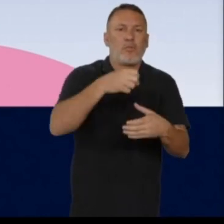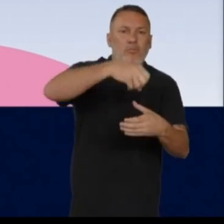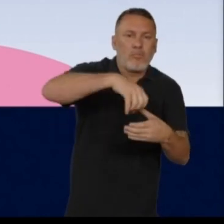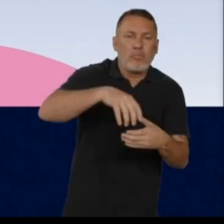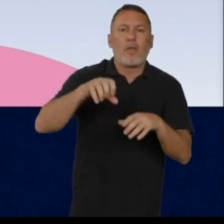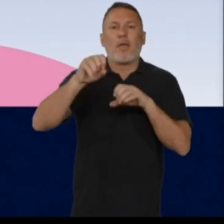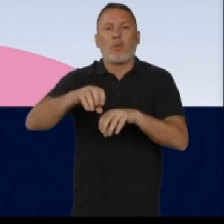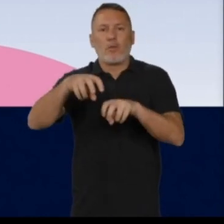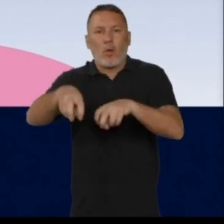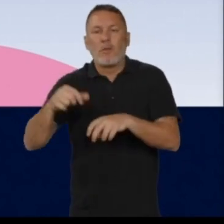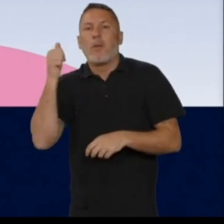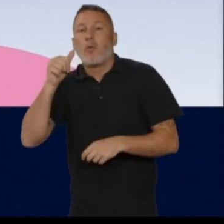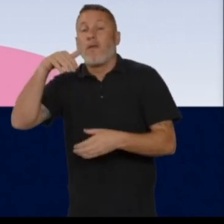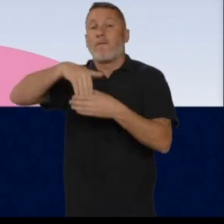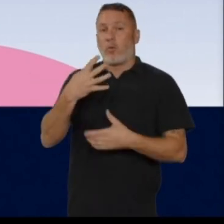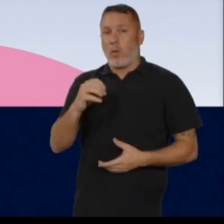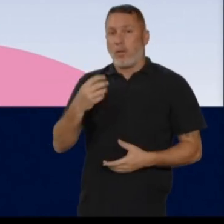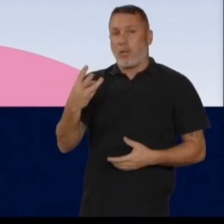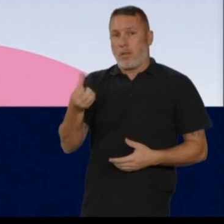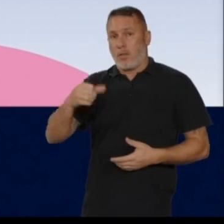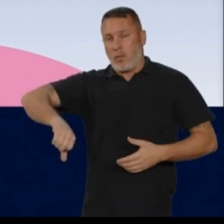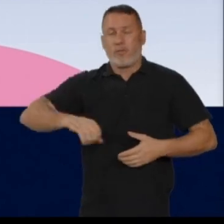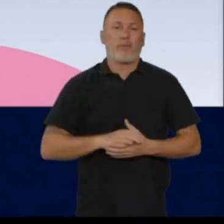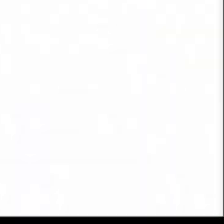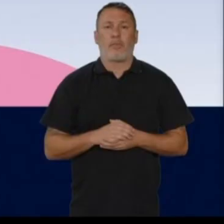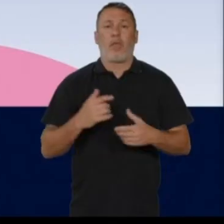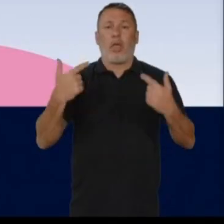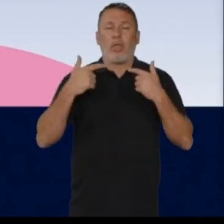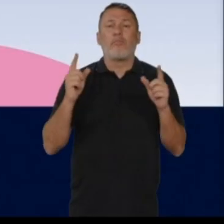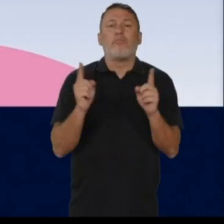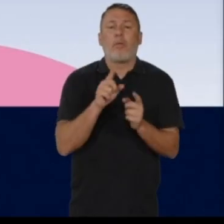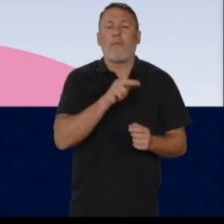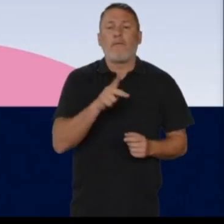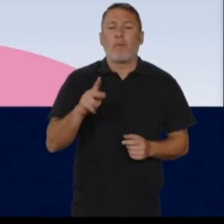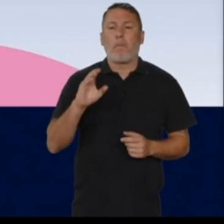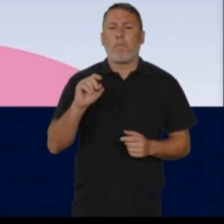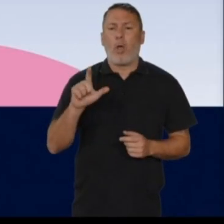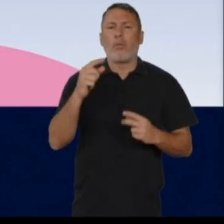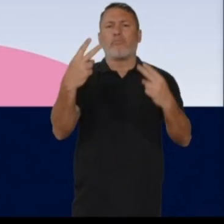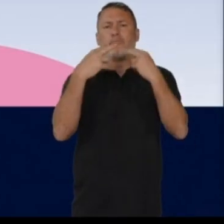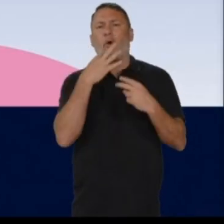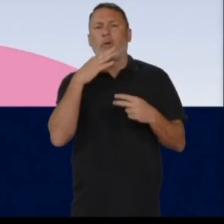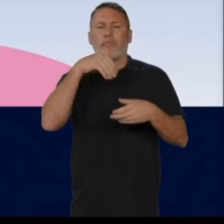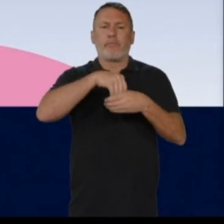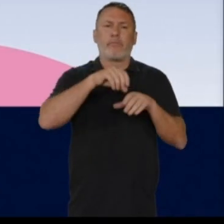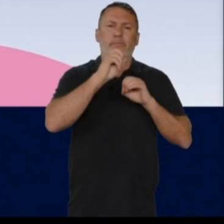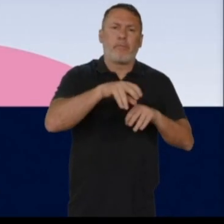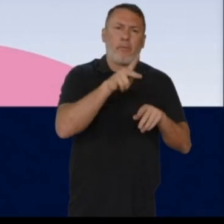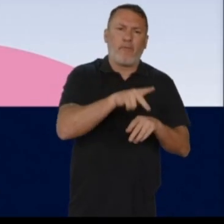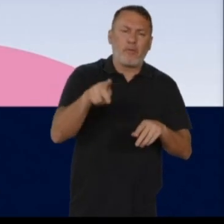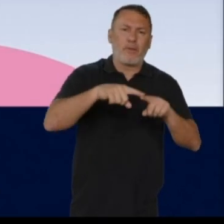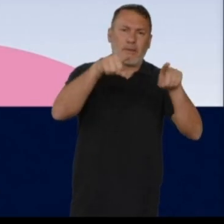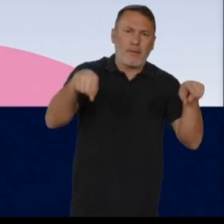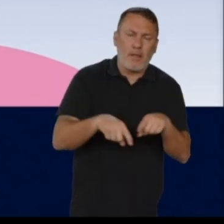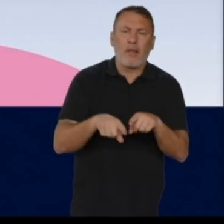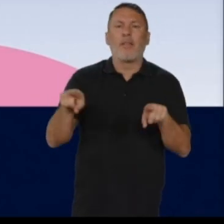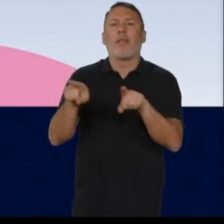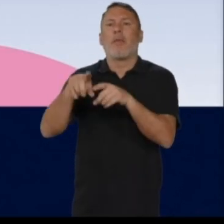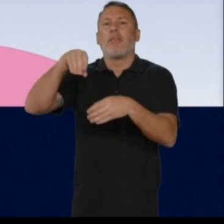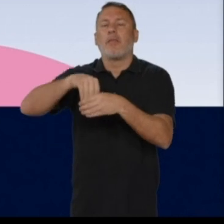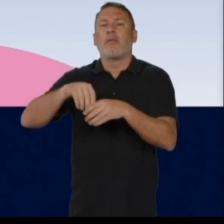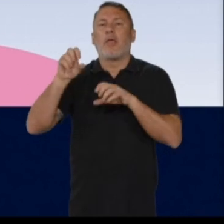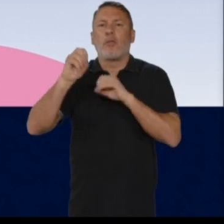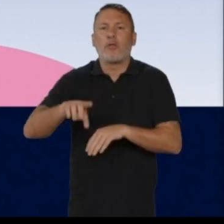educação do campo e as mulheres. Vote 40369. Sou o professor Júnior Bola, você me conhece da sala de aula e pelos trabalhos realizados na